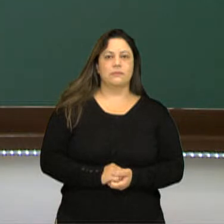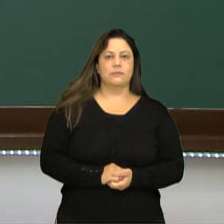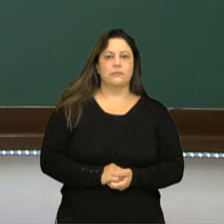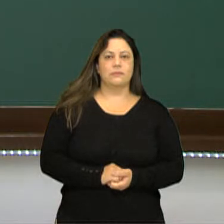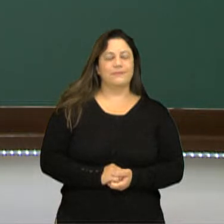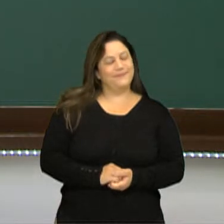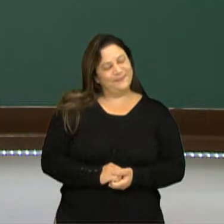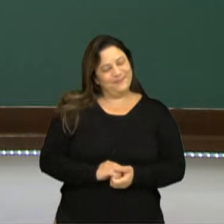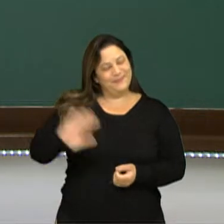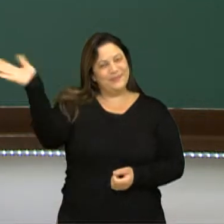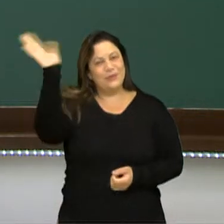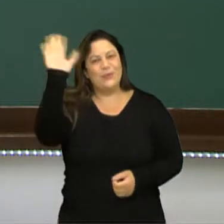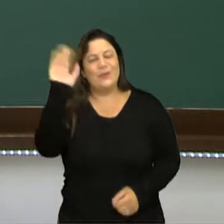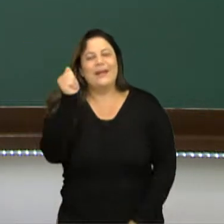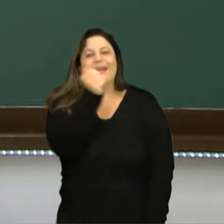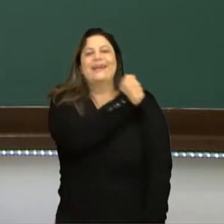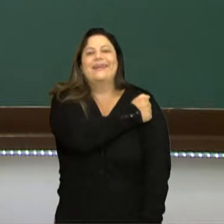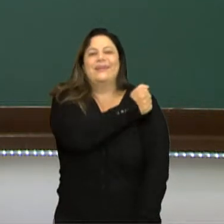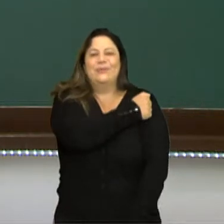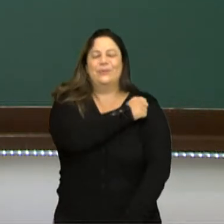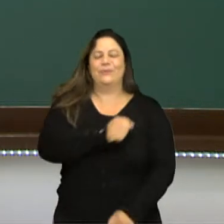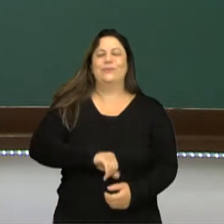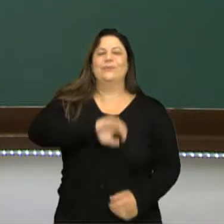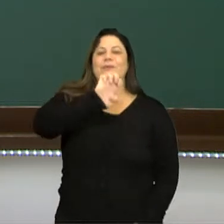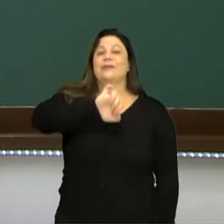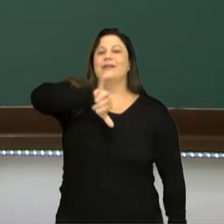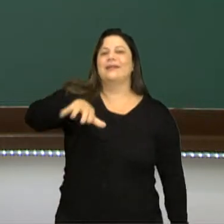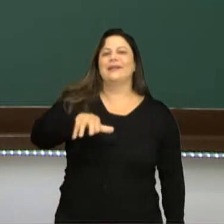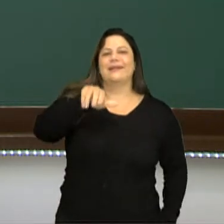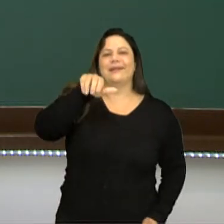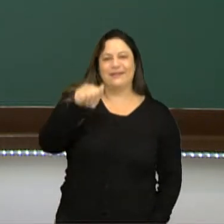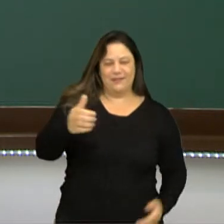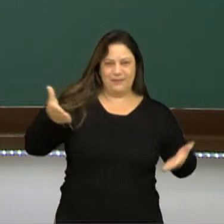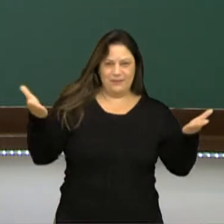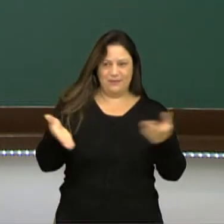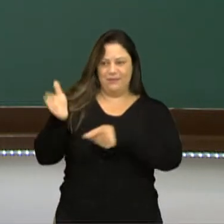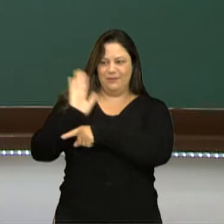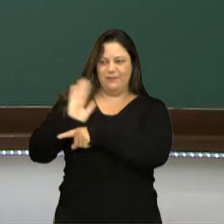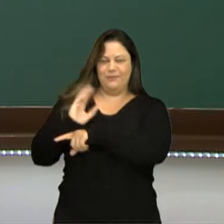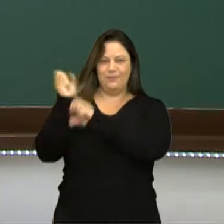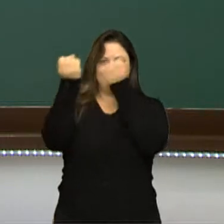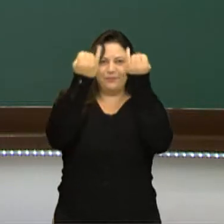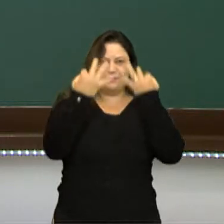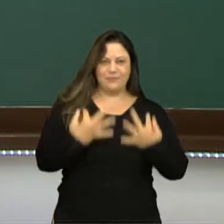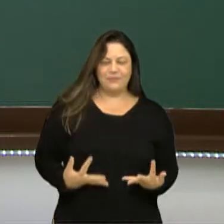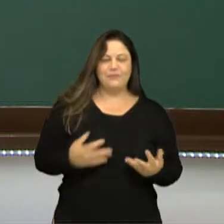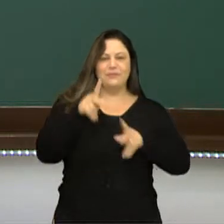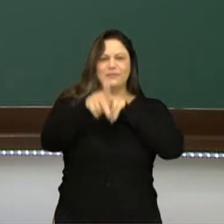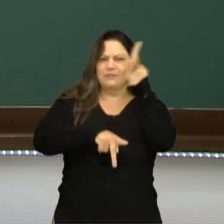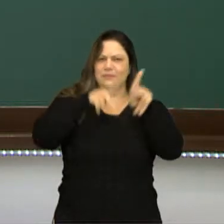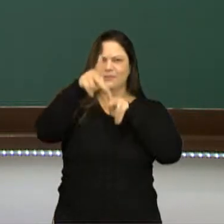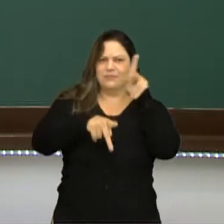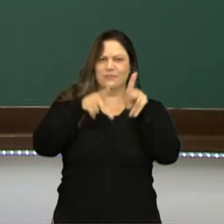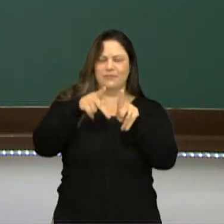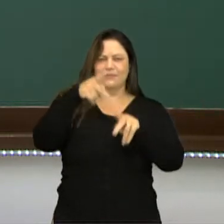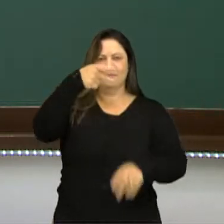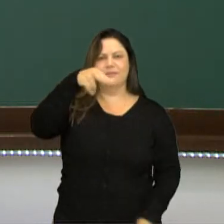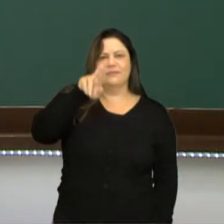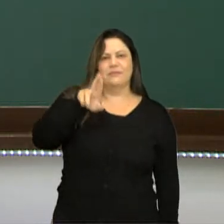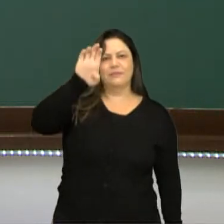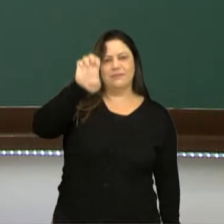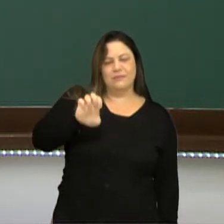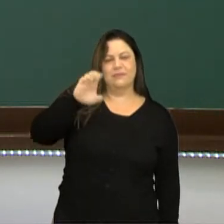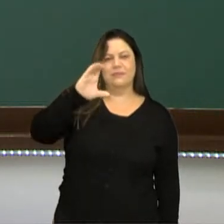Olá, estudantes da educação de jovens e adultos. Neste vídeo vamos falar sobre povos pré-colombianos,